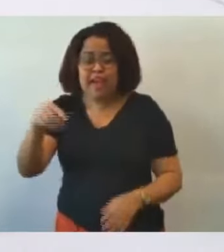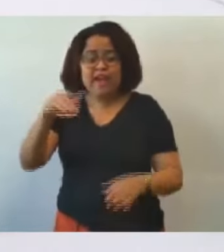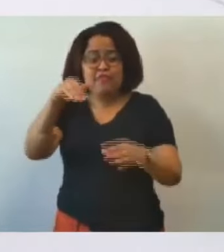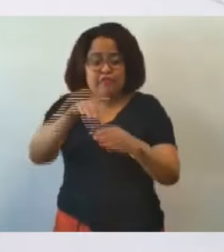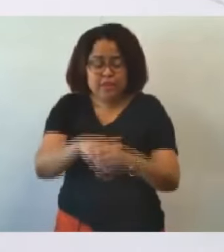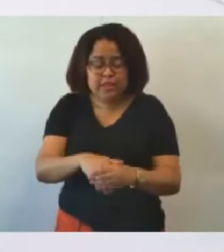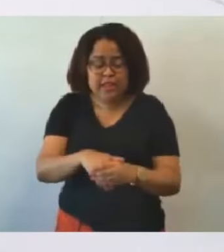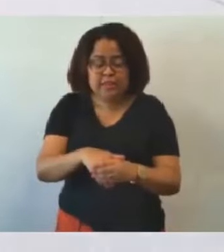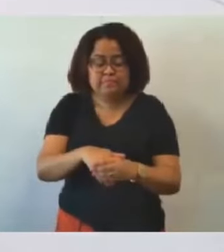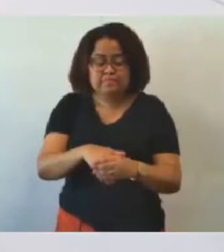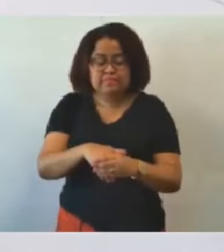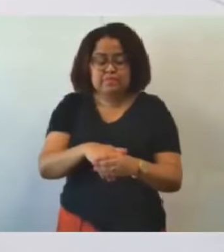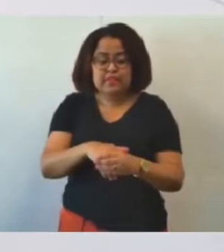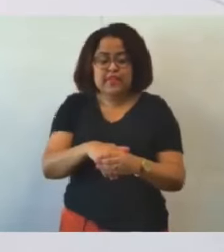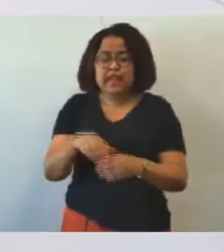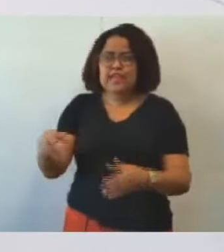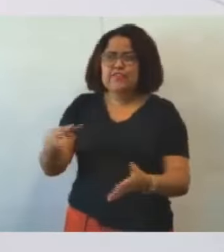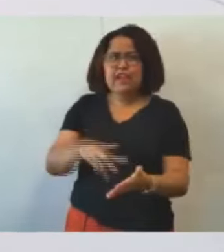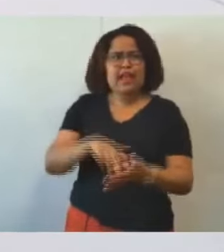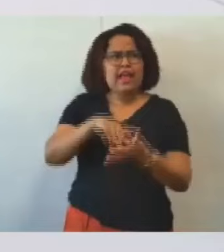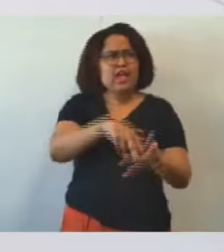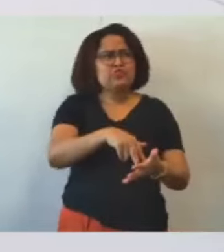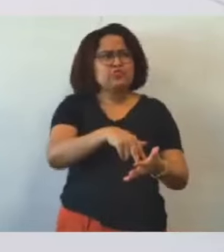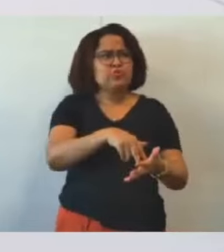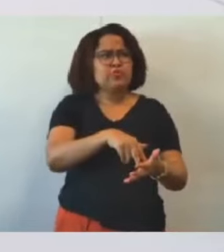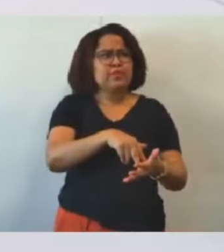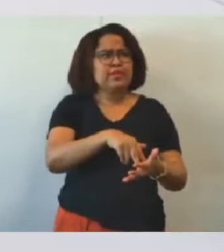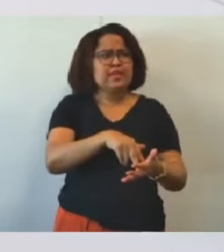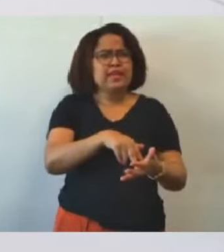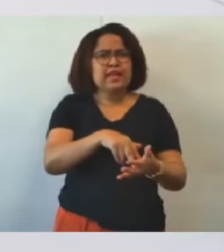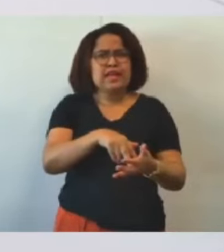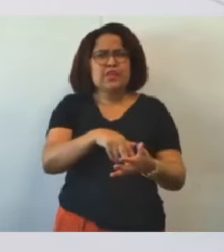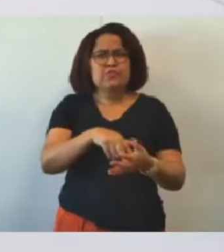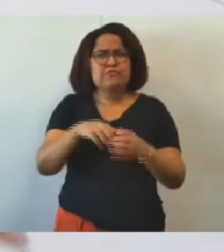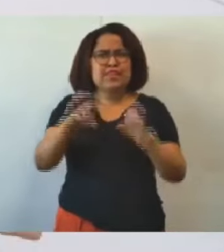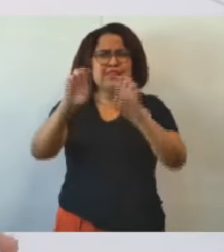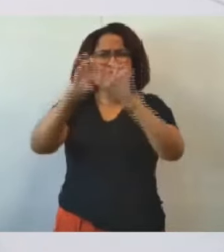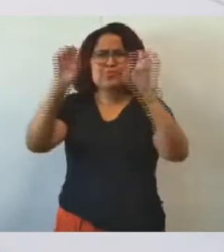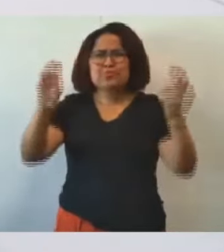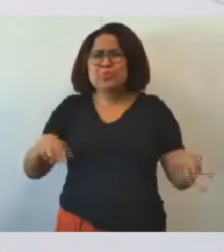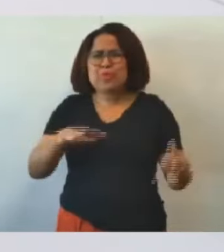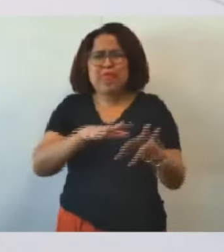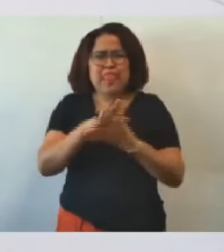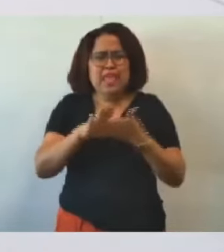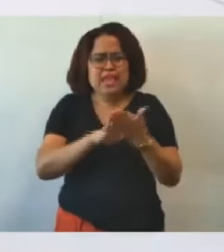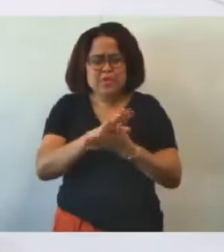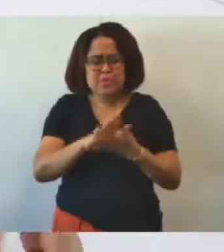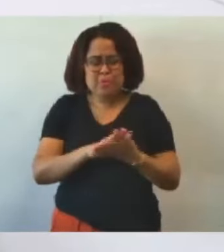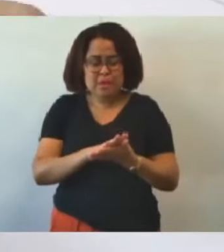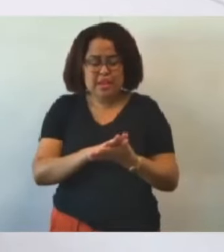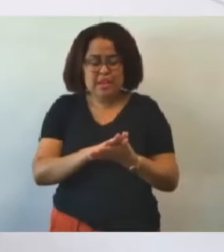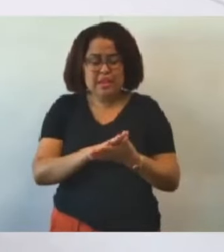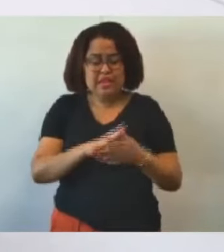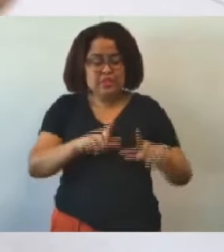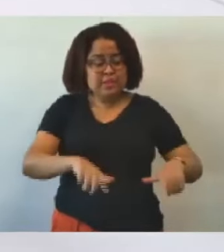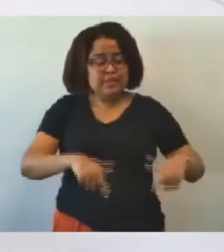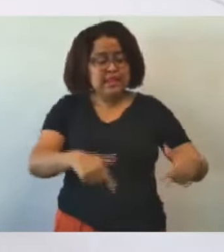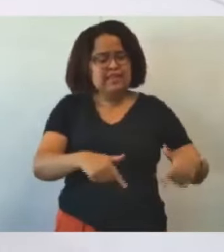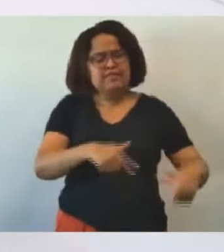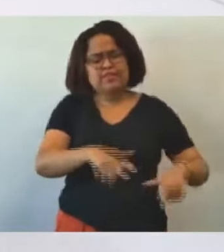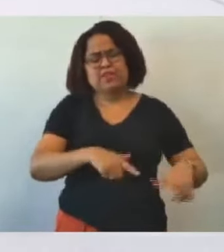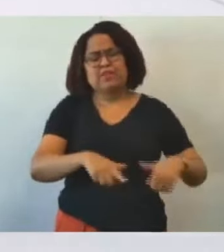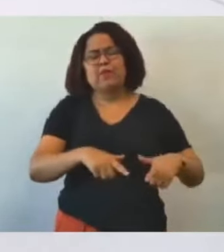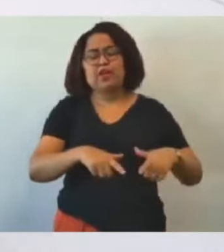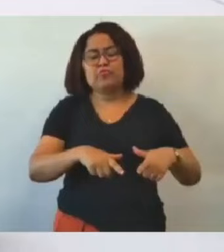assumem já imaginou? assumem e não tem condições físicas de exercer o seu trabalho por falta de estrutura